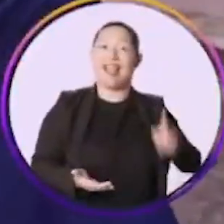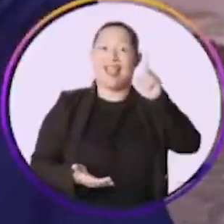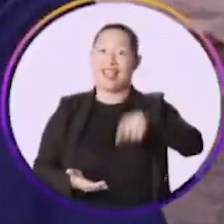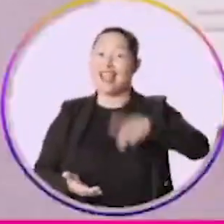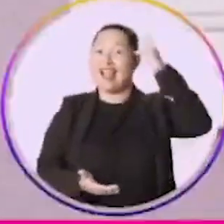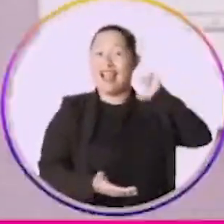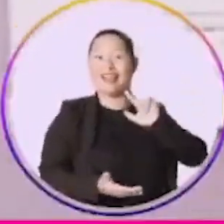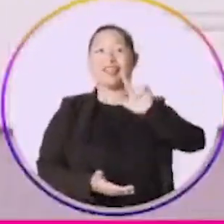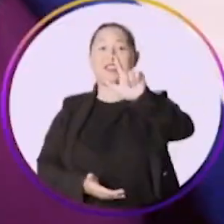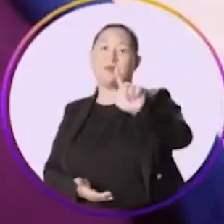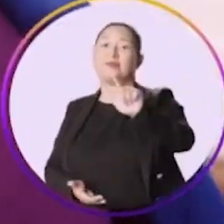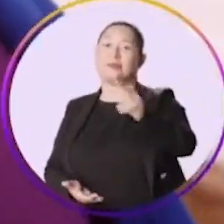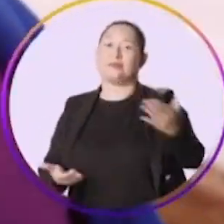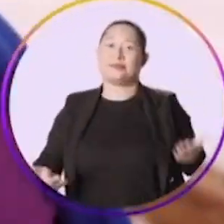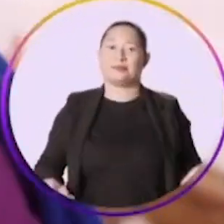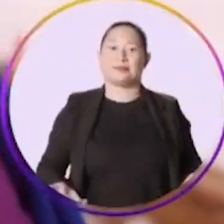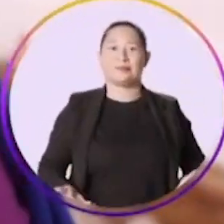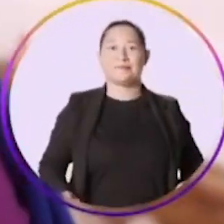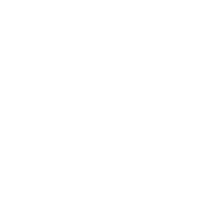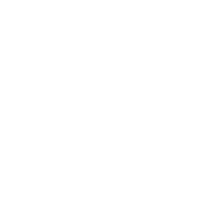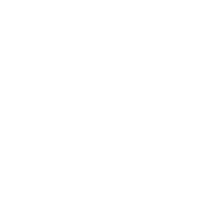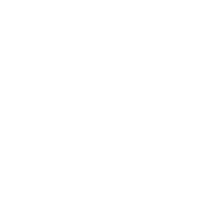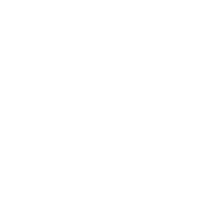é Raquel Põe.